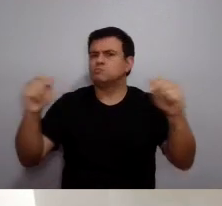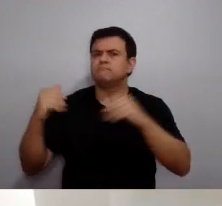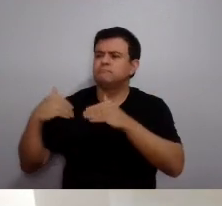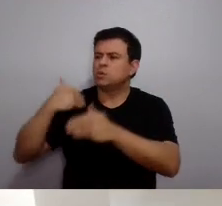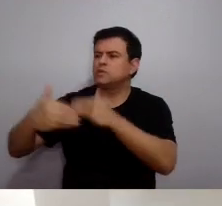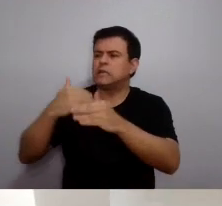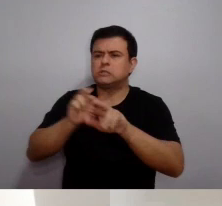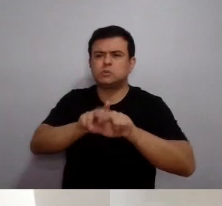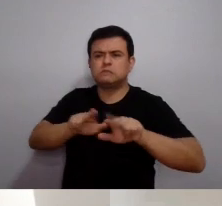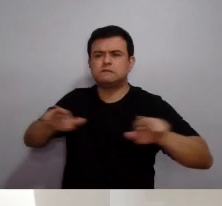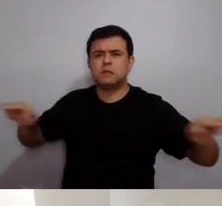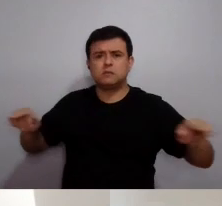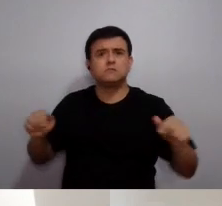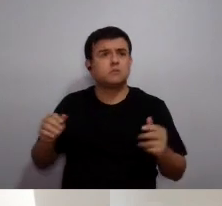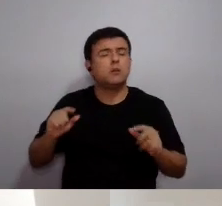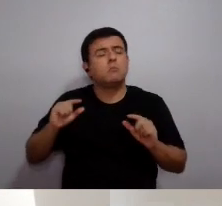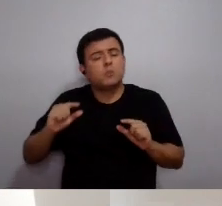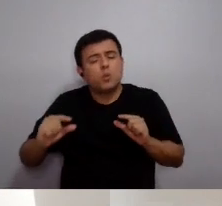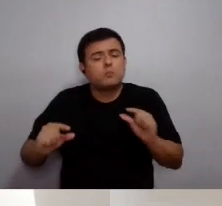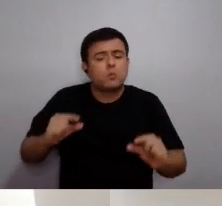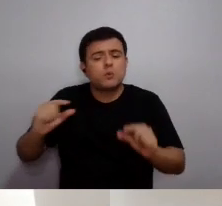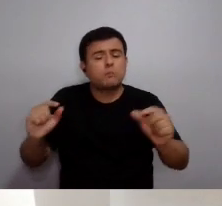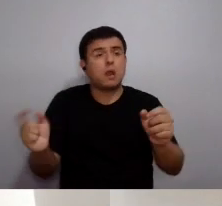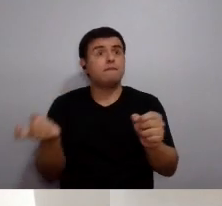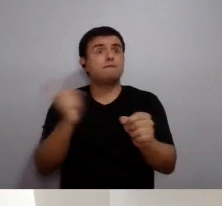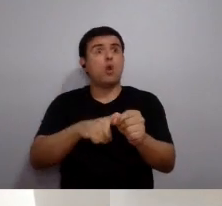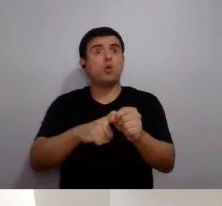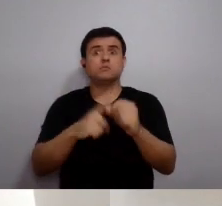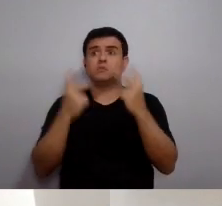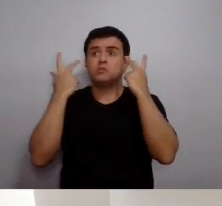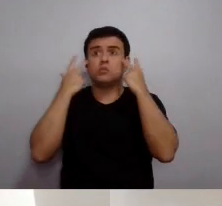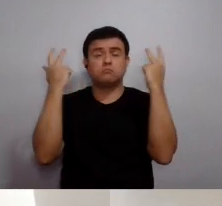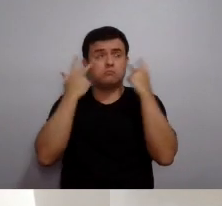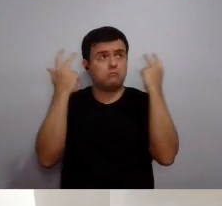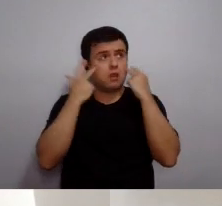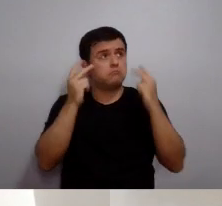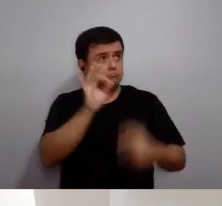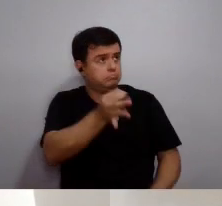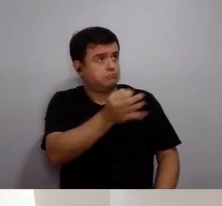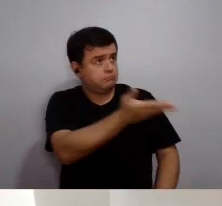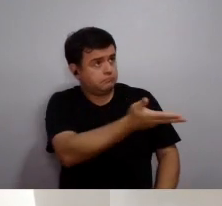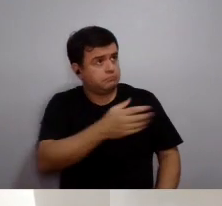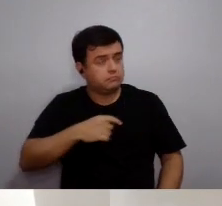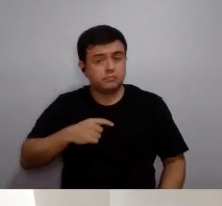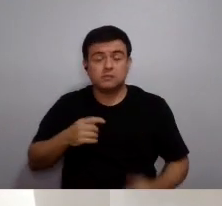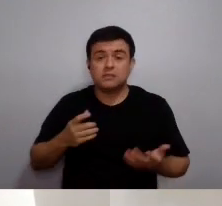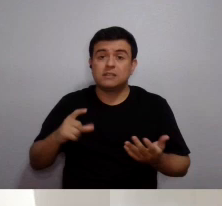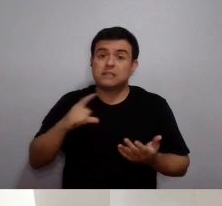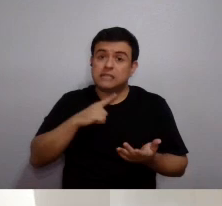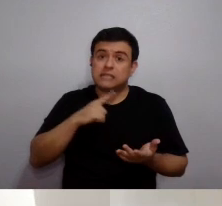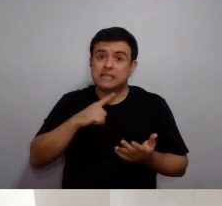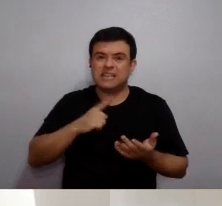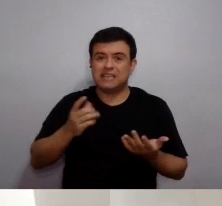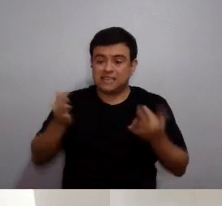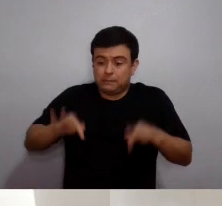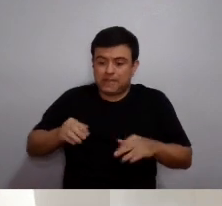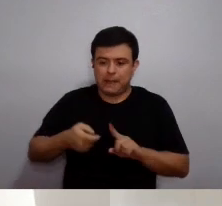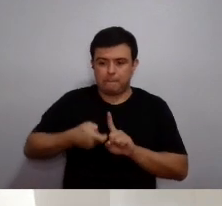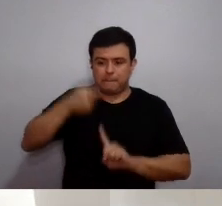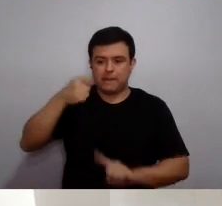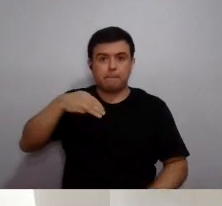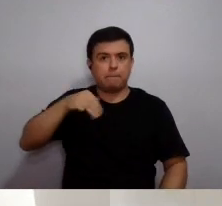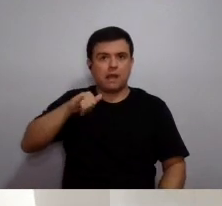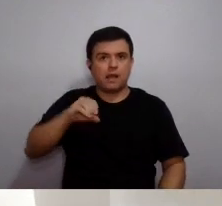assim como diversos processos, acaba que eles estão sendo aos poucos retomados, né, professor, várias atividades, nós vamos entrar,